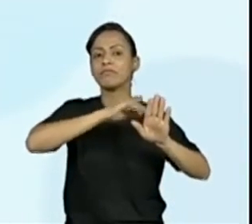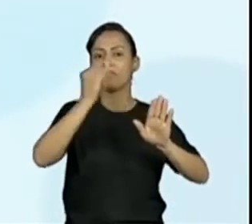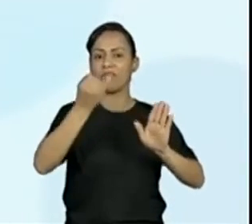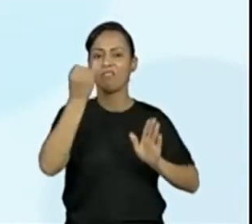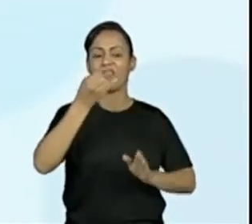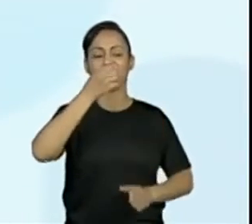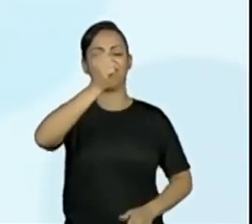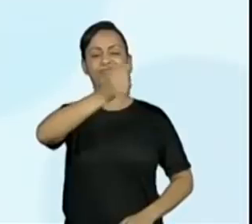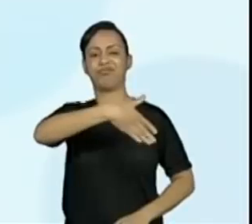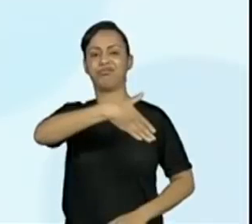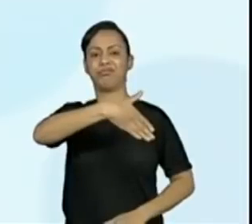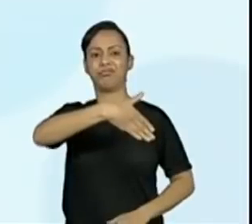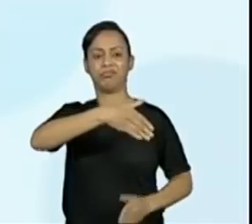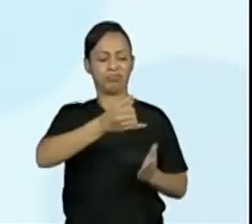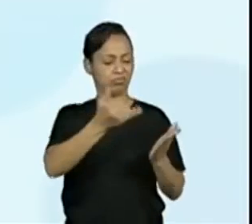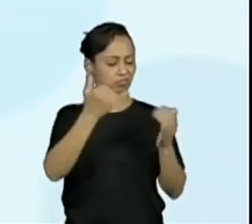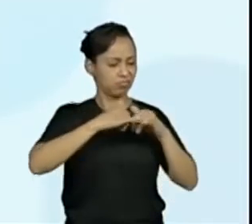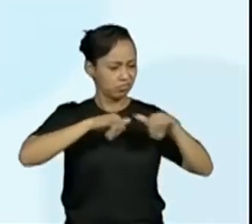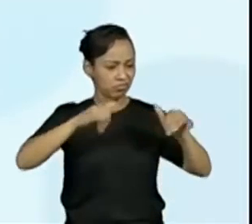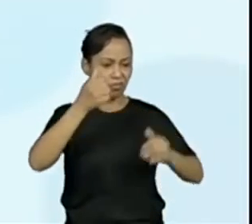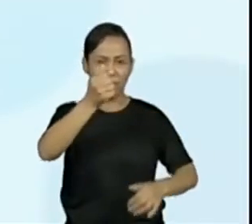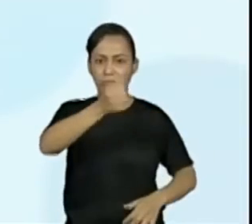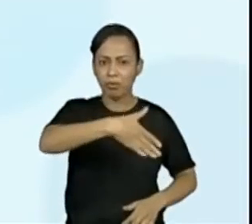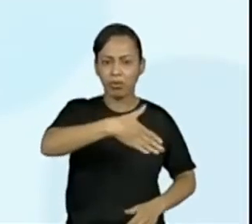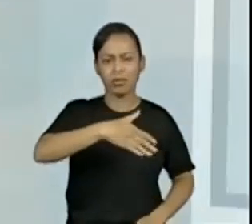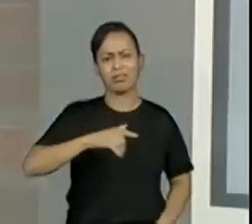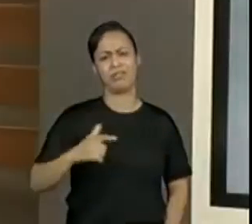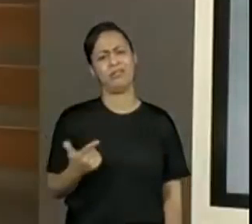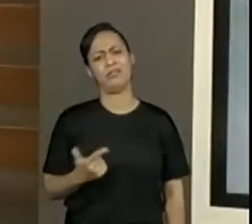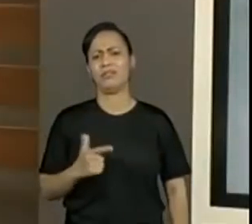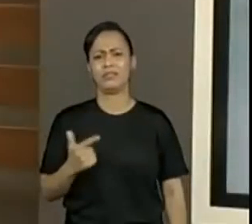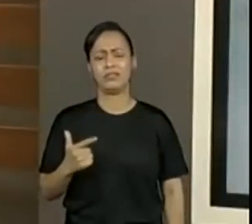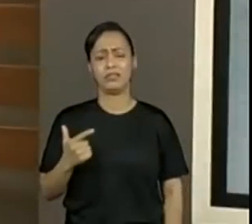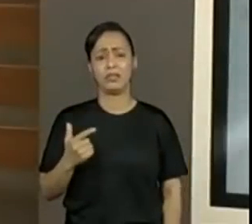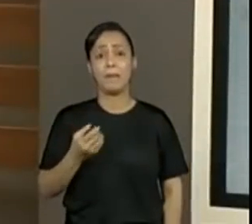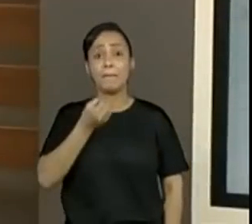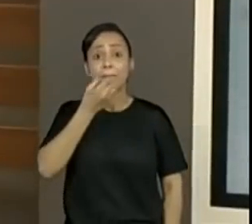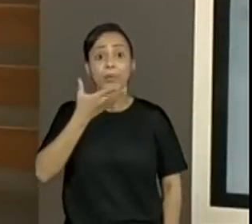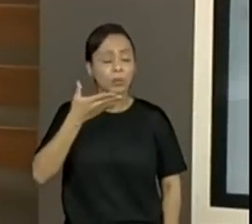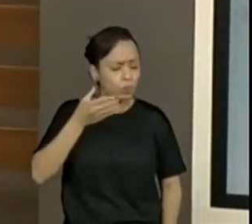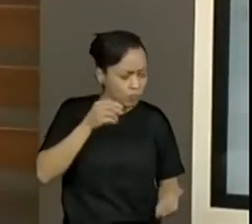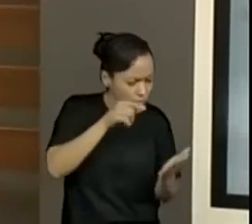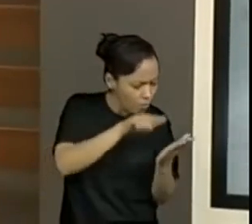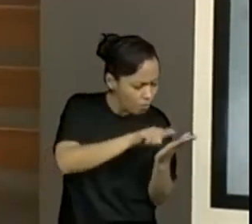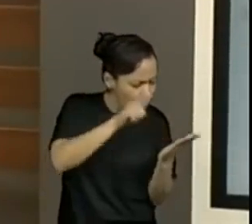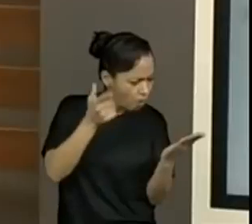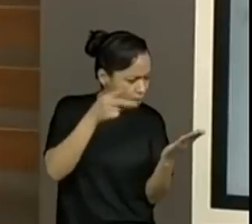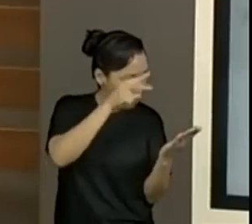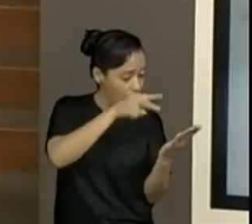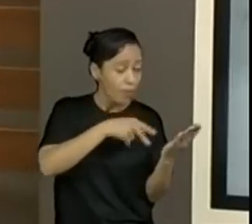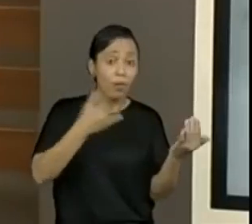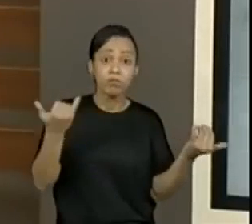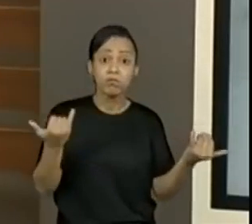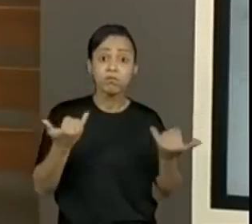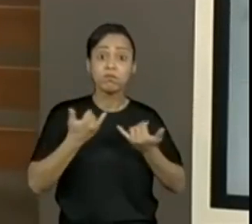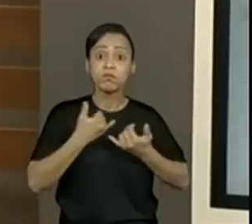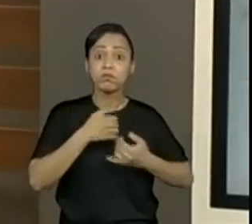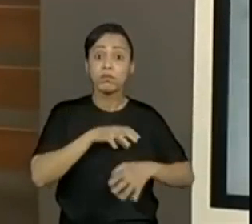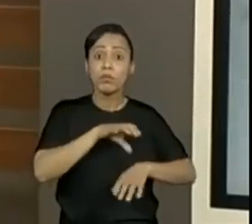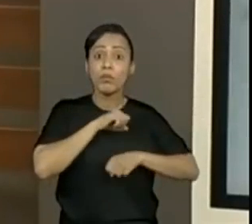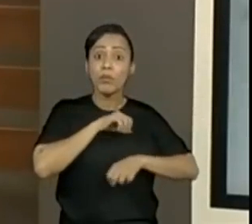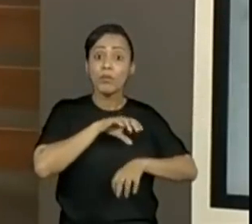vida da gente. Sim. E quando a gente pensa em se informar, o mais que a gente precisa perceber na notícia?